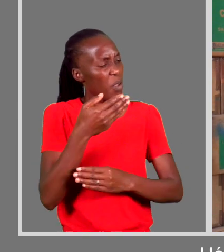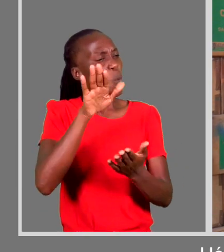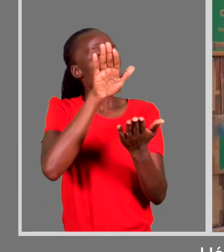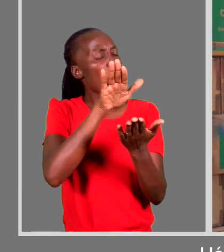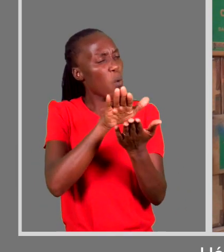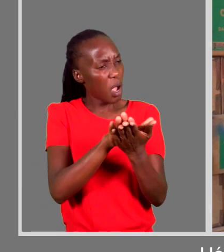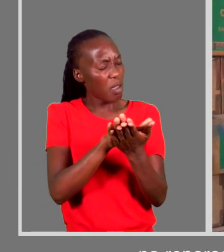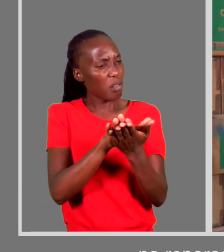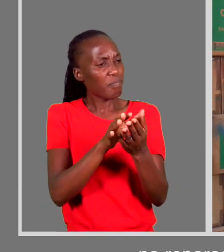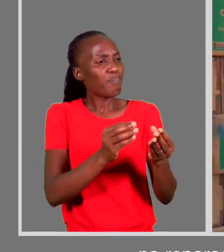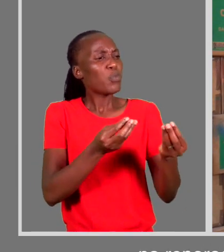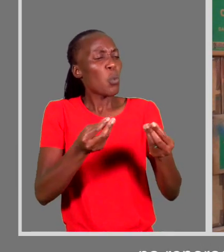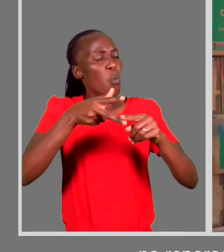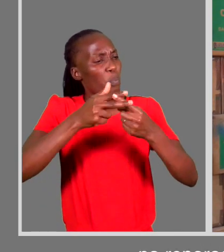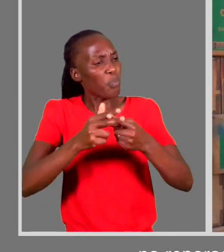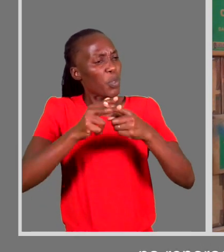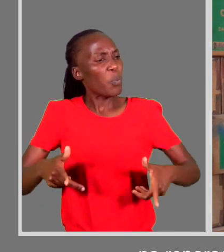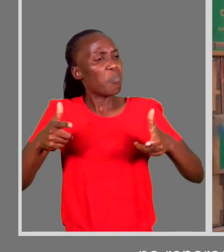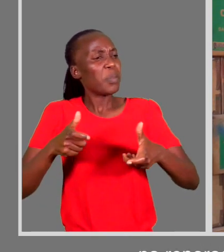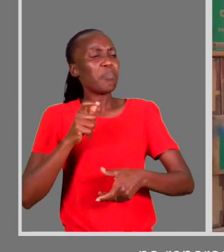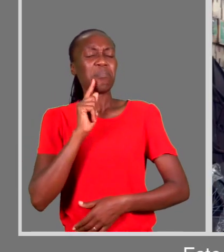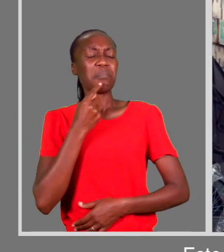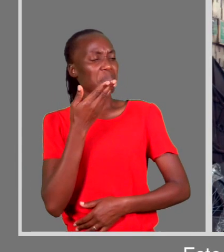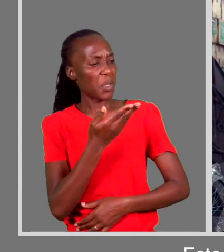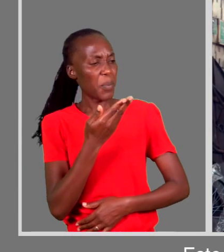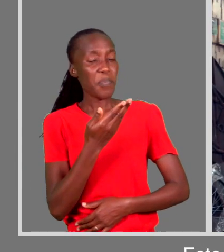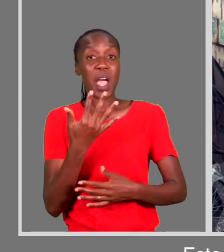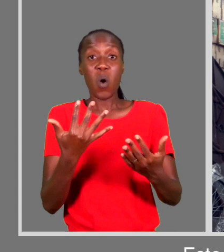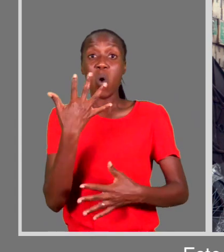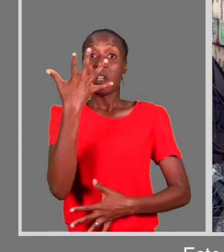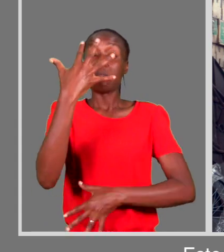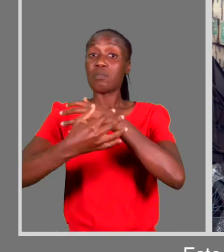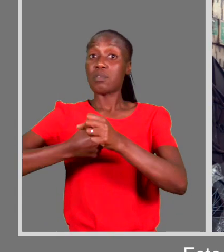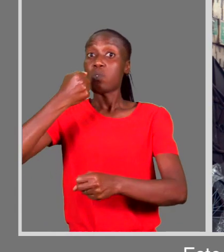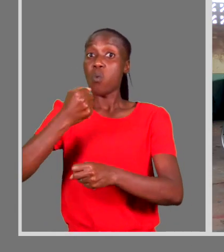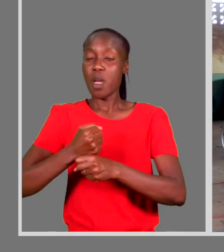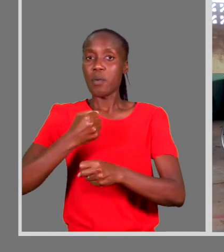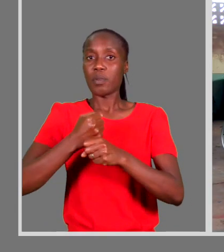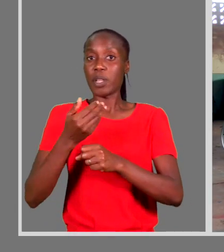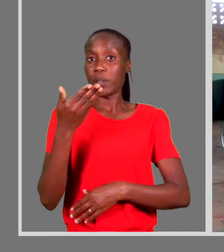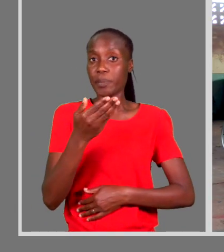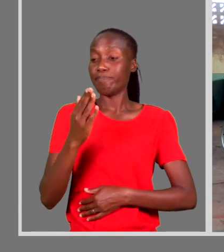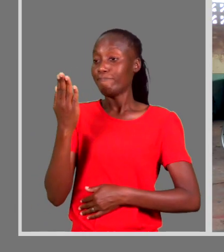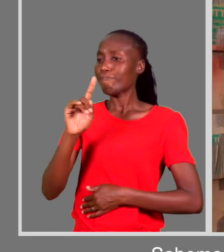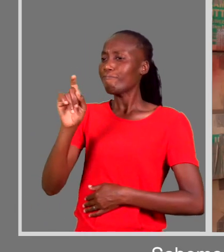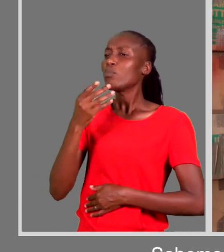aqui na oficina na reparação de meios de compensação? Este ano vou completar cinco anos. Vitor,